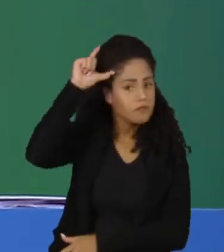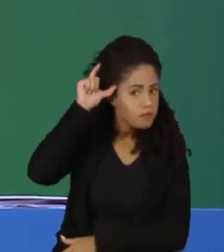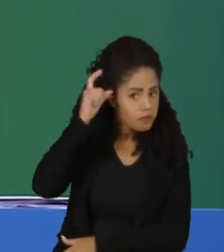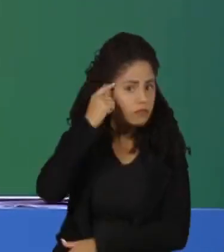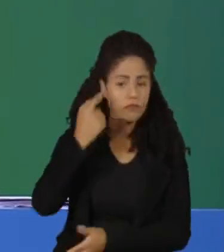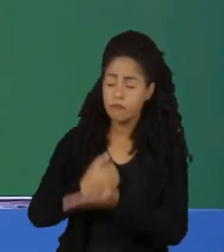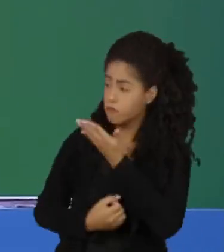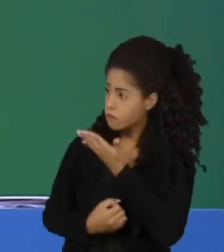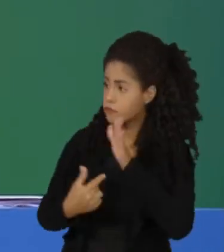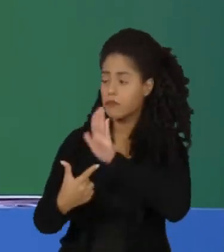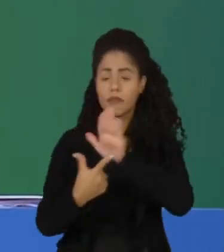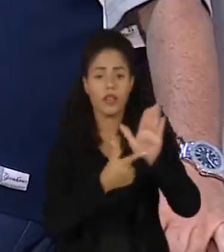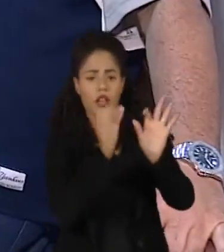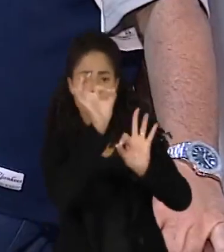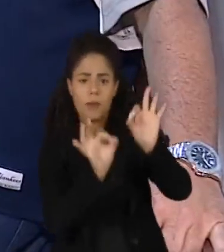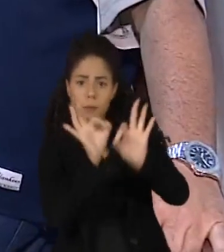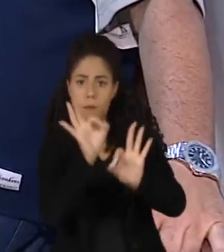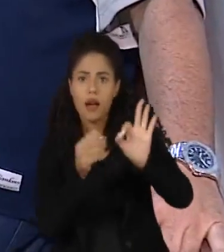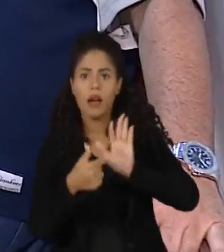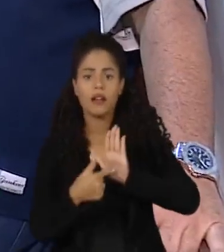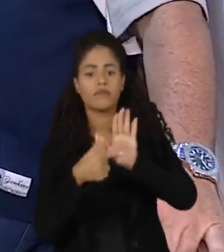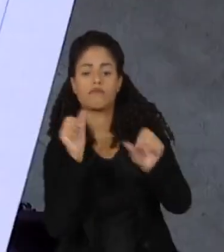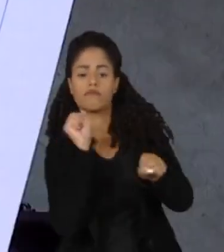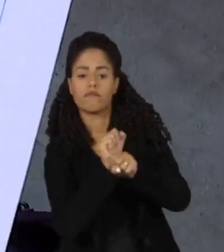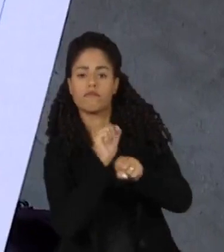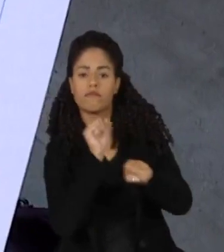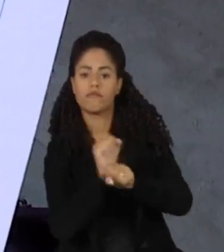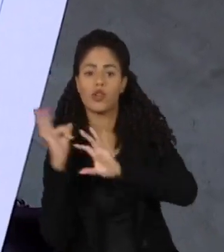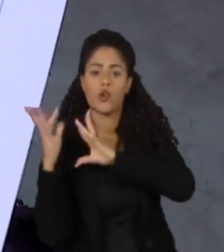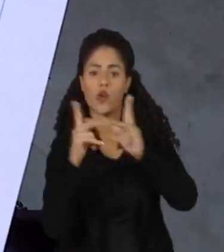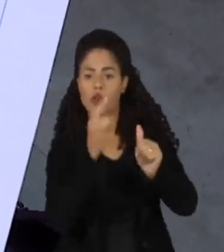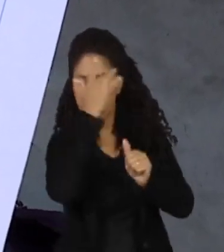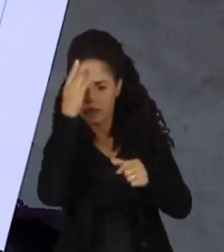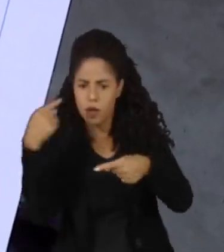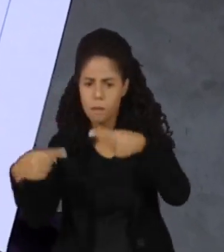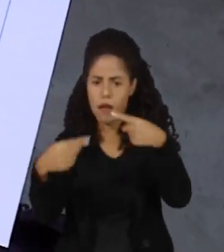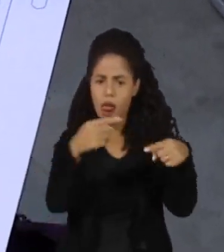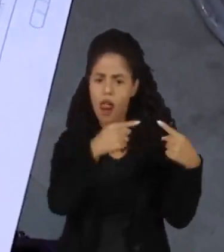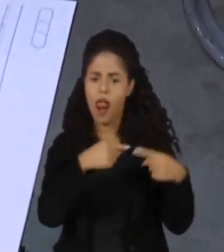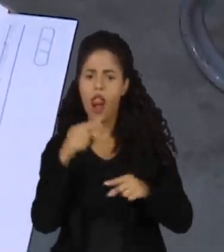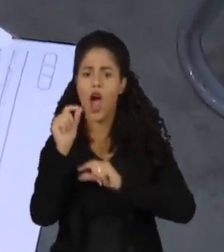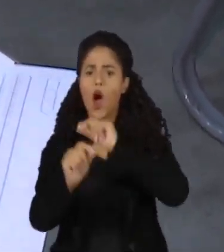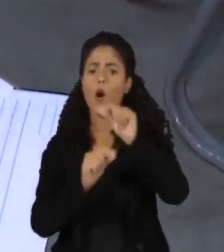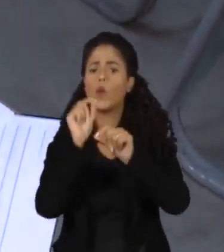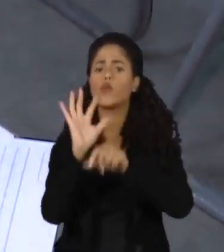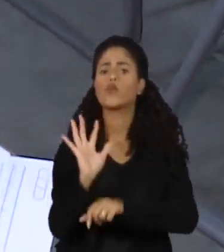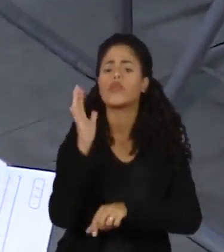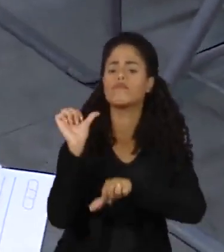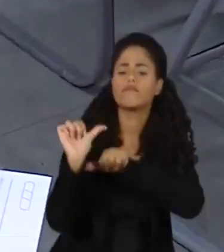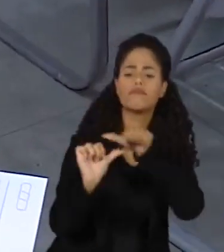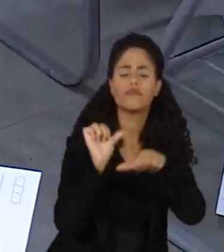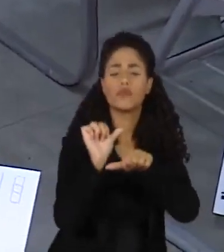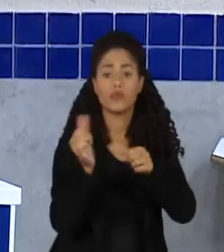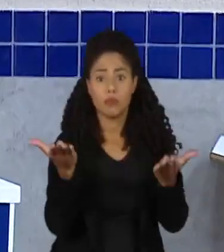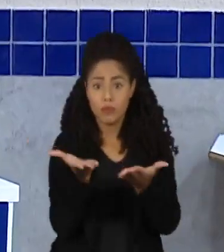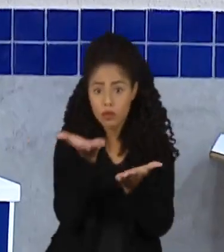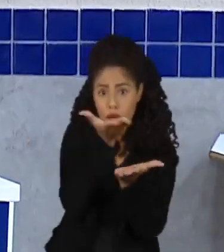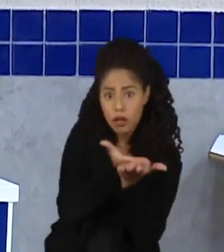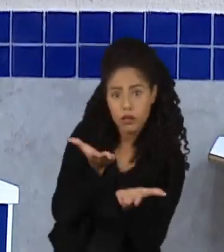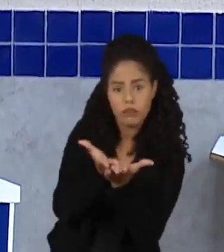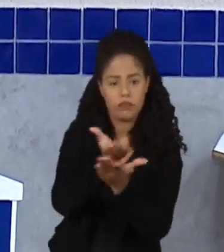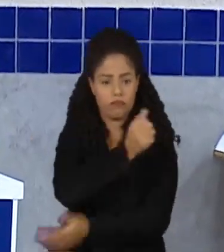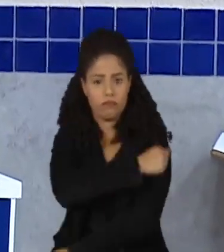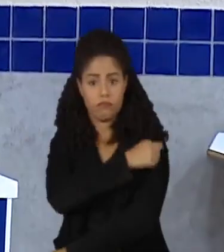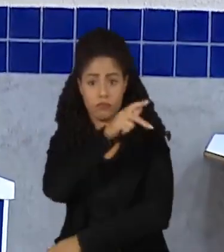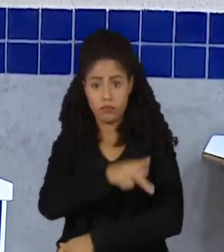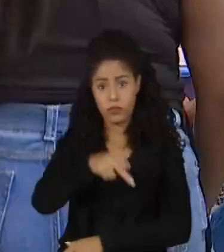implementação ficam suspensos até que todos os envolvidos discutam as mudanças que devem ser feitas. Alunos, professores